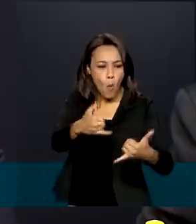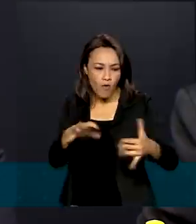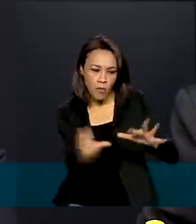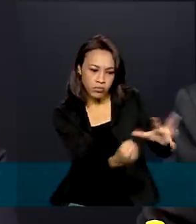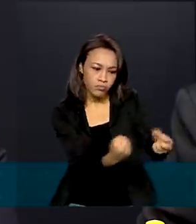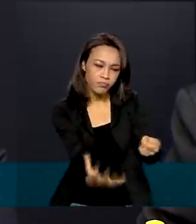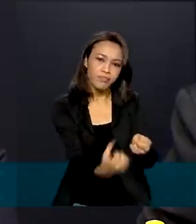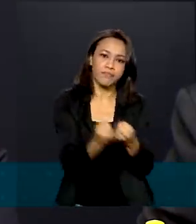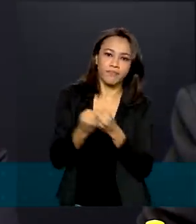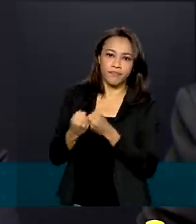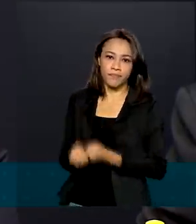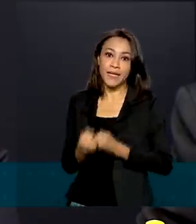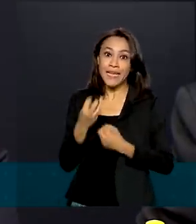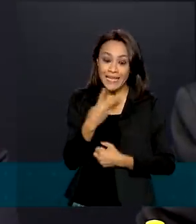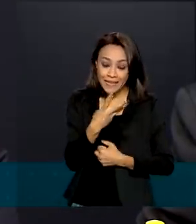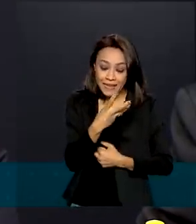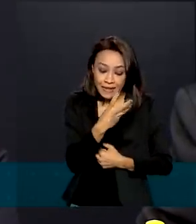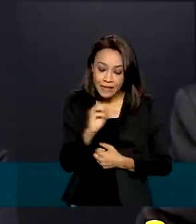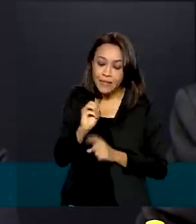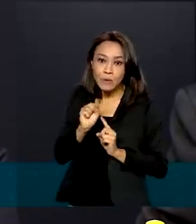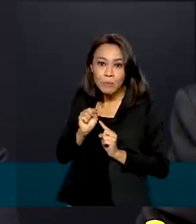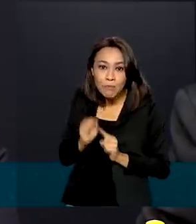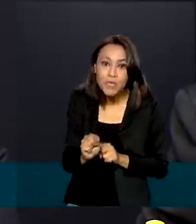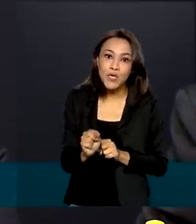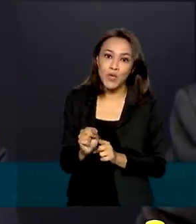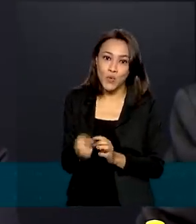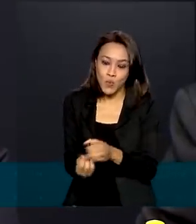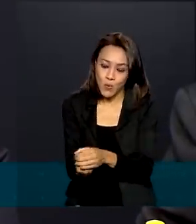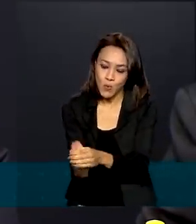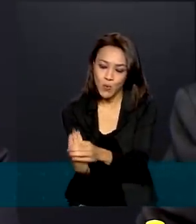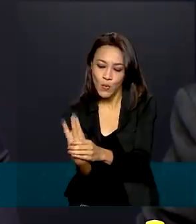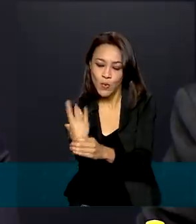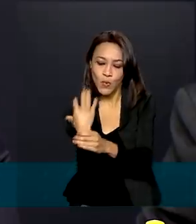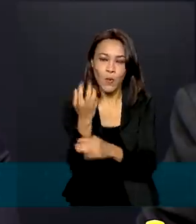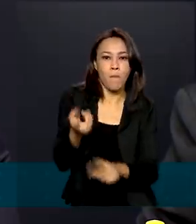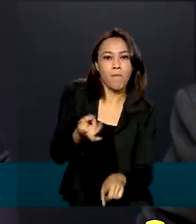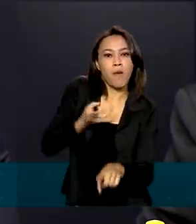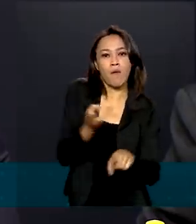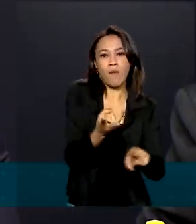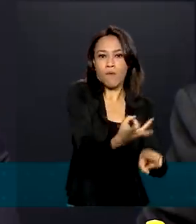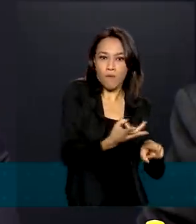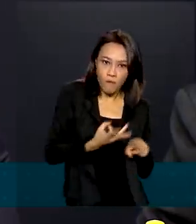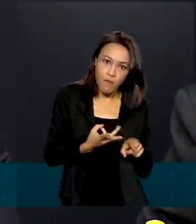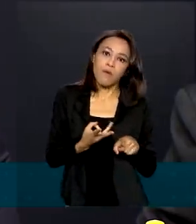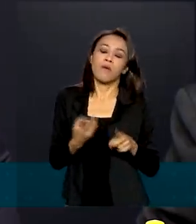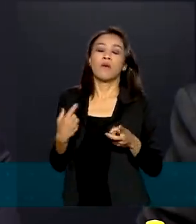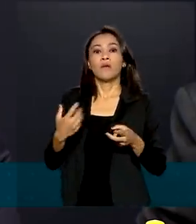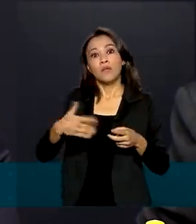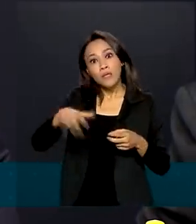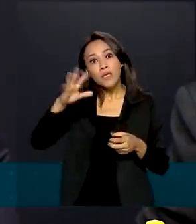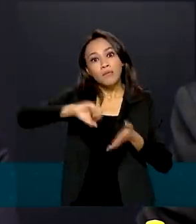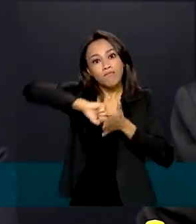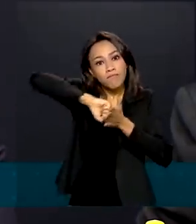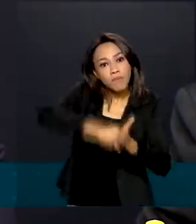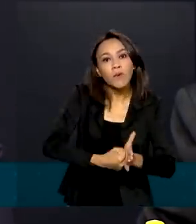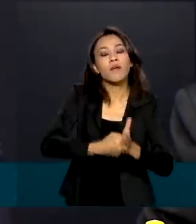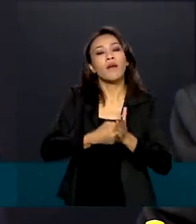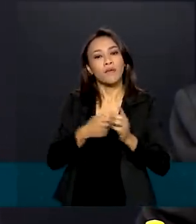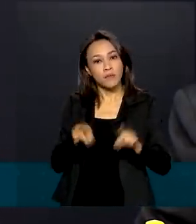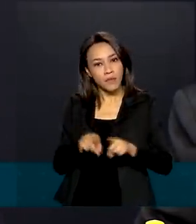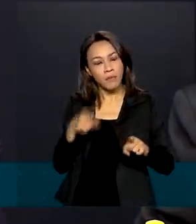enfim, 300 mil pés de maconhas erradicados e cerca de 40 milhões em espécies apreendidas e bloqueadas na Justiça.